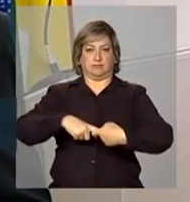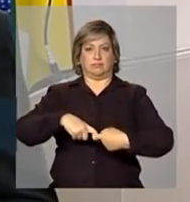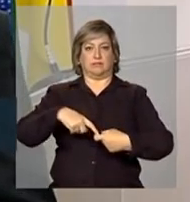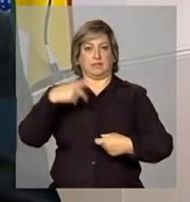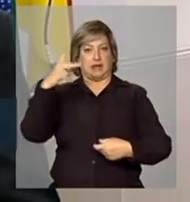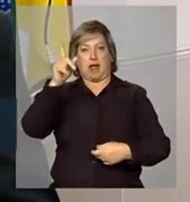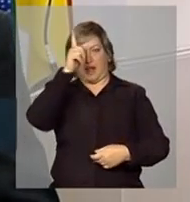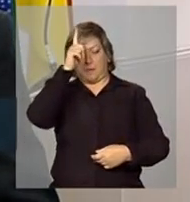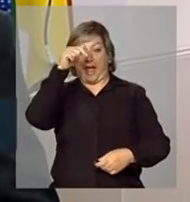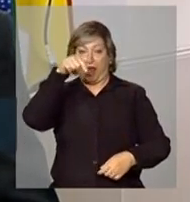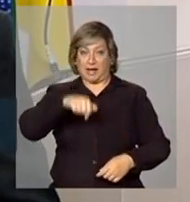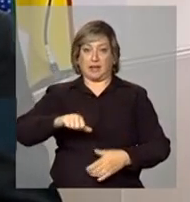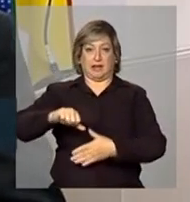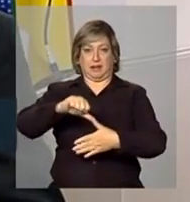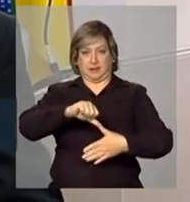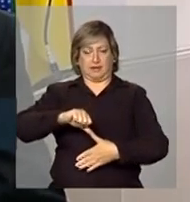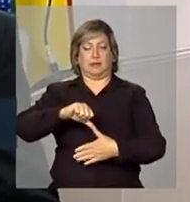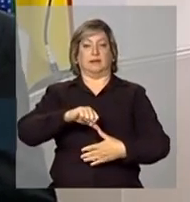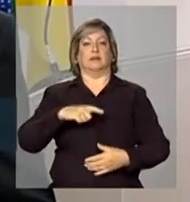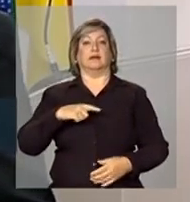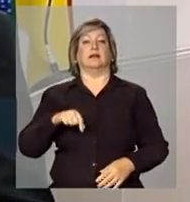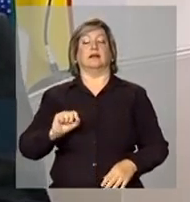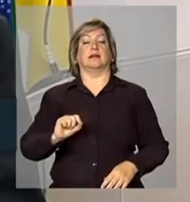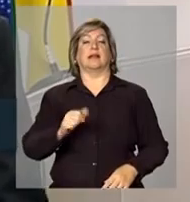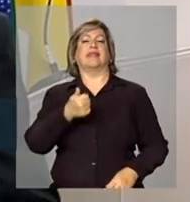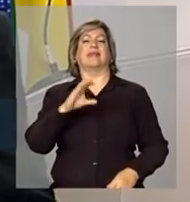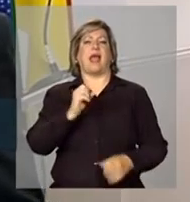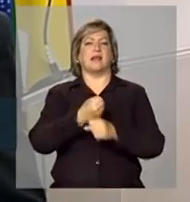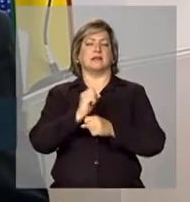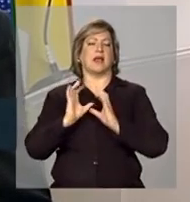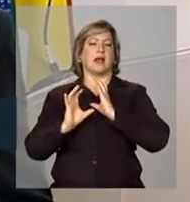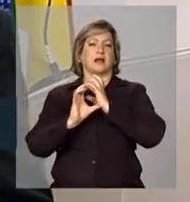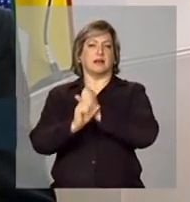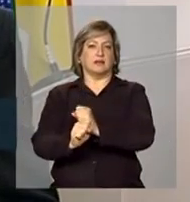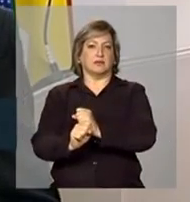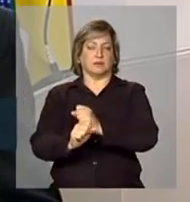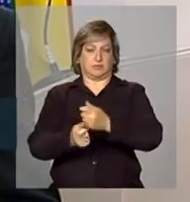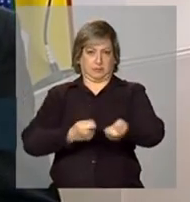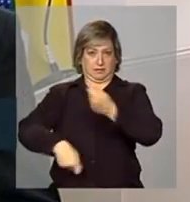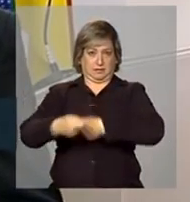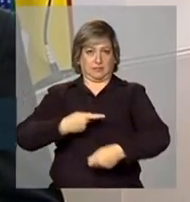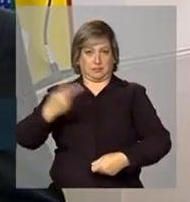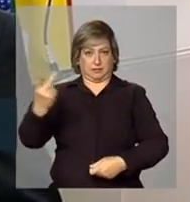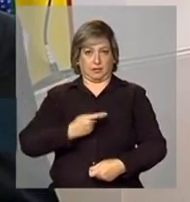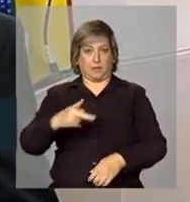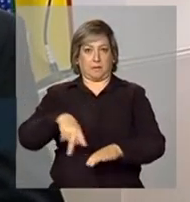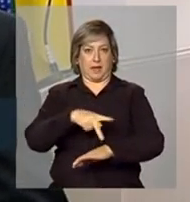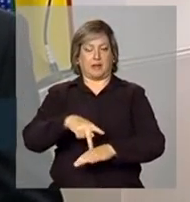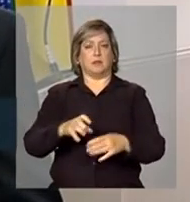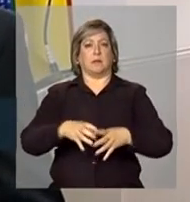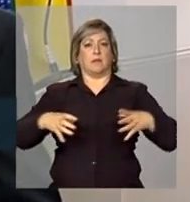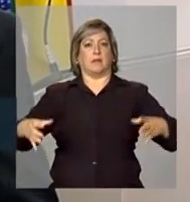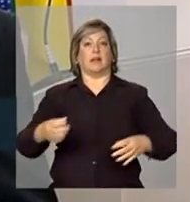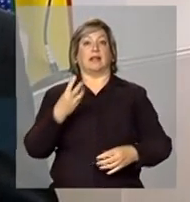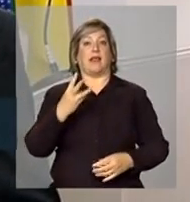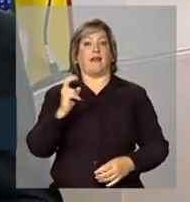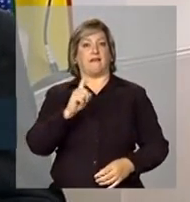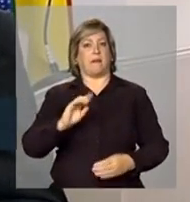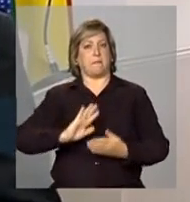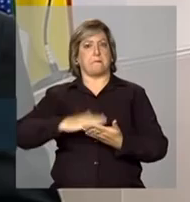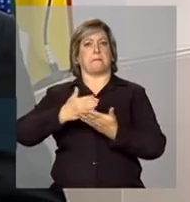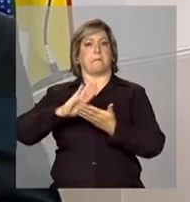Latina. Só para se ter uma ideia, em 10 anos, a relação comercial entre os dois países cresceu três vezes.